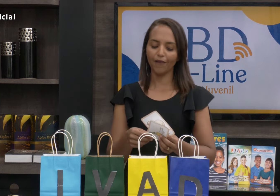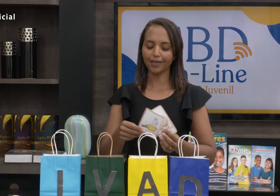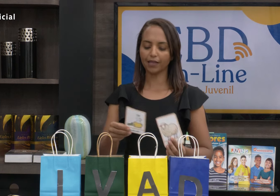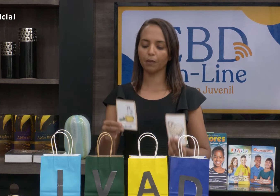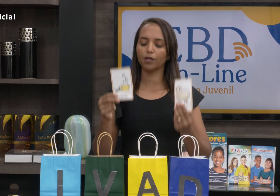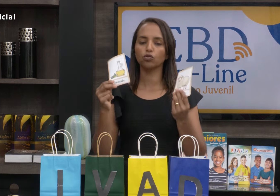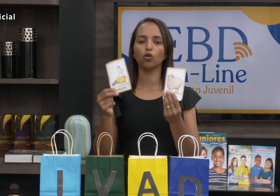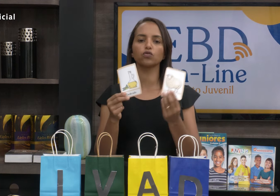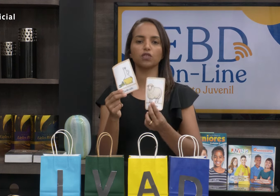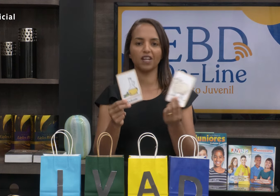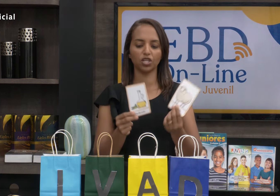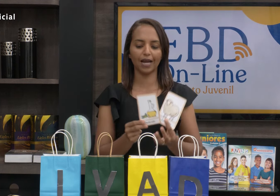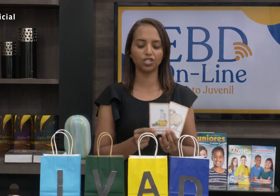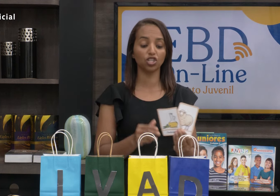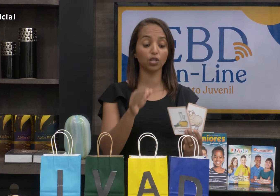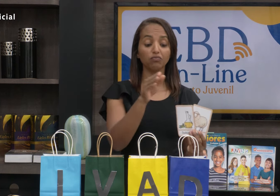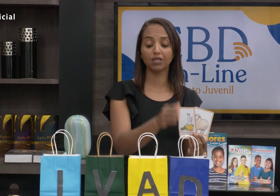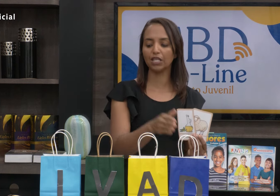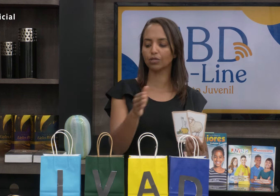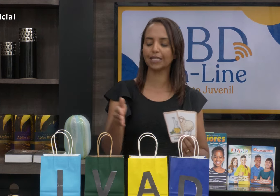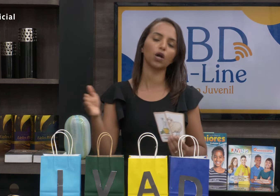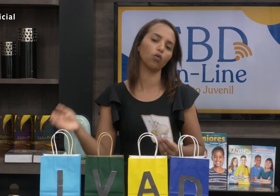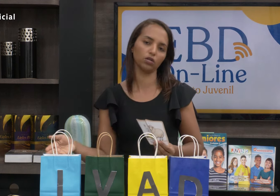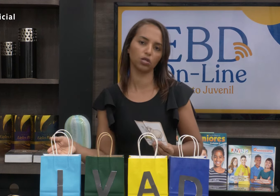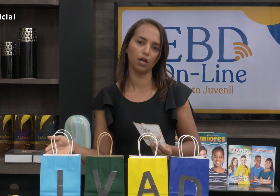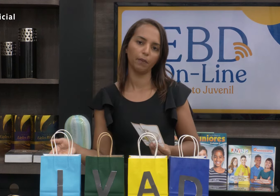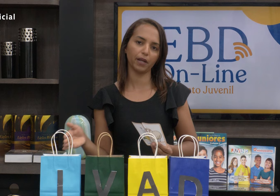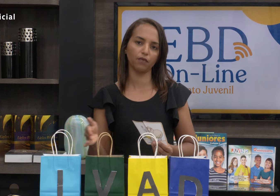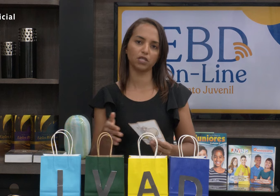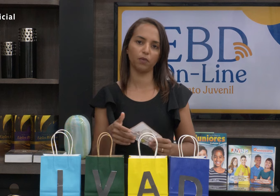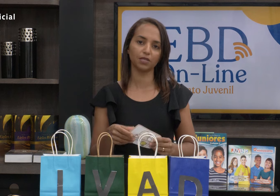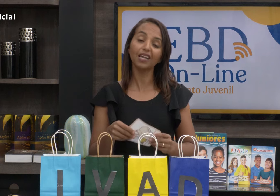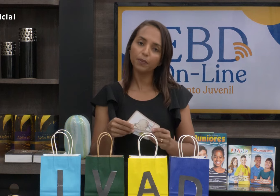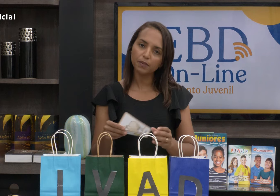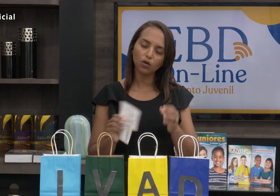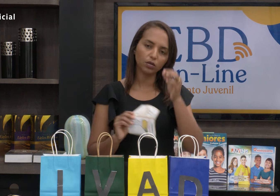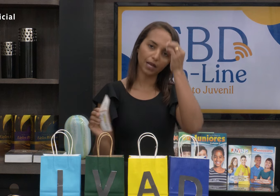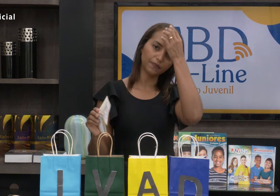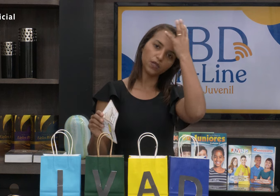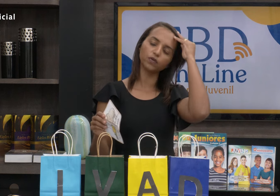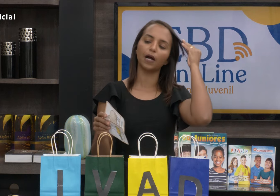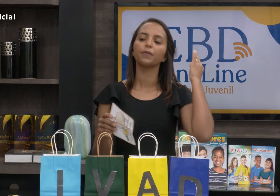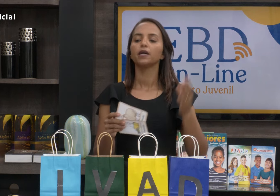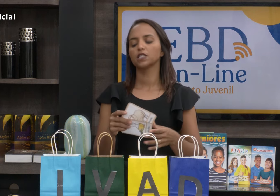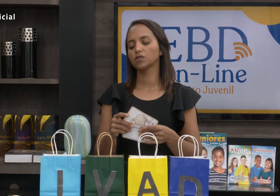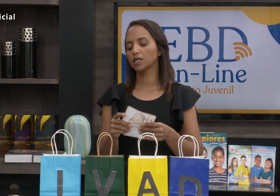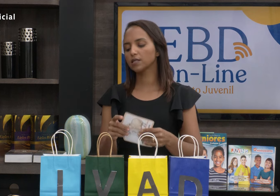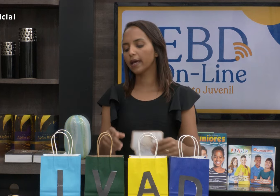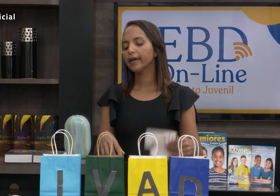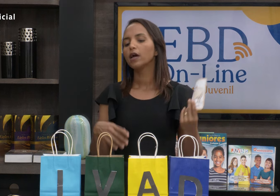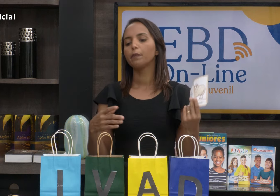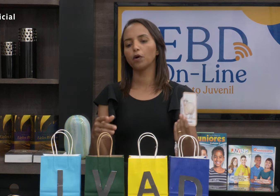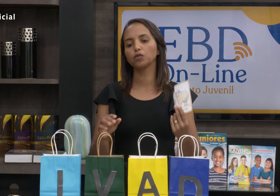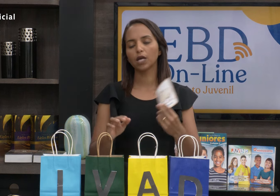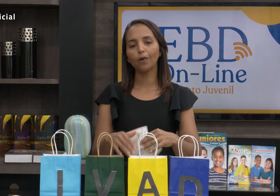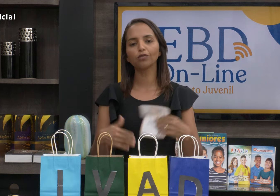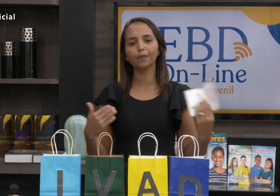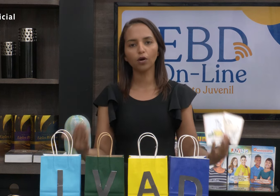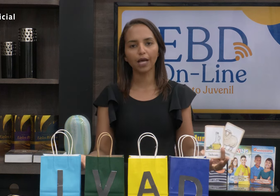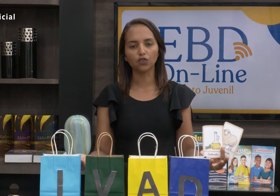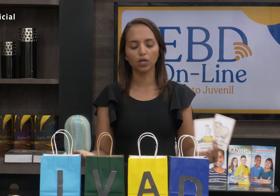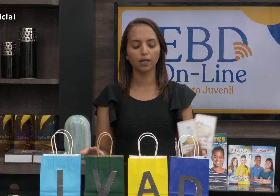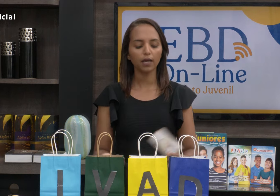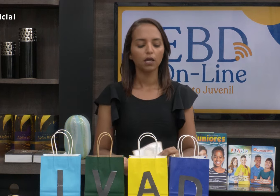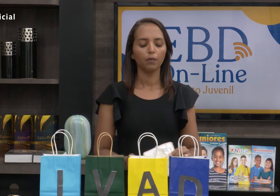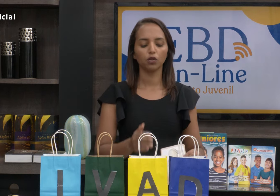e vai estar também todos os flashcards que estão dentro das sacolas para que você possa imprimir, cortar e usar. Se você quiser, pode usar uma